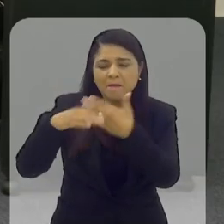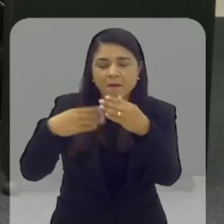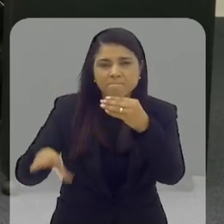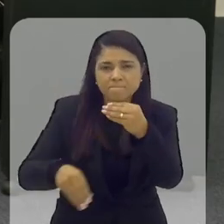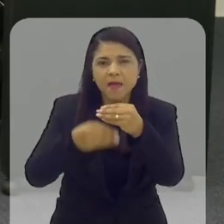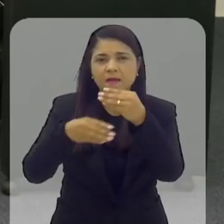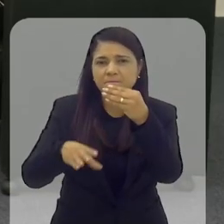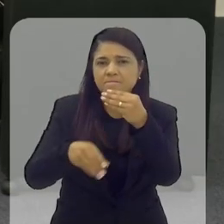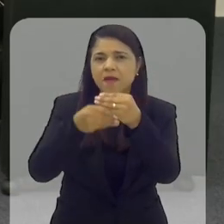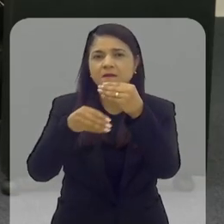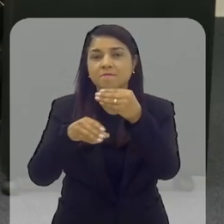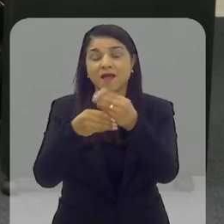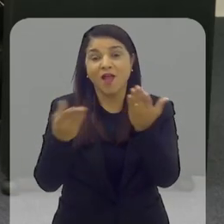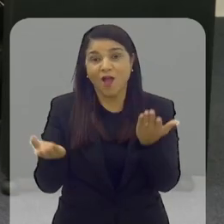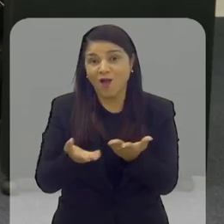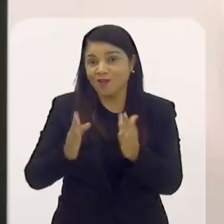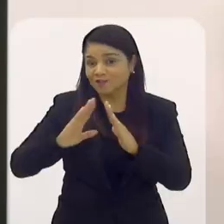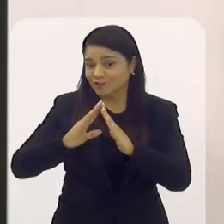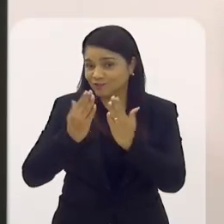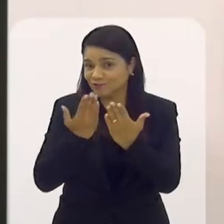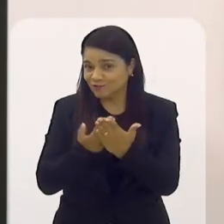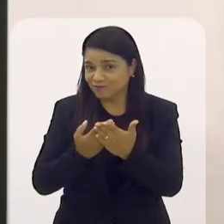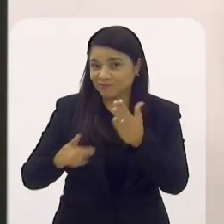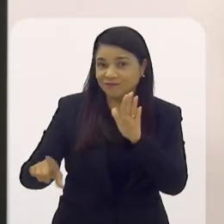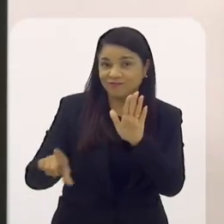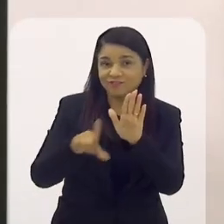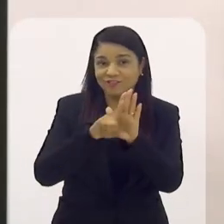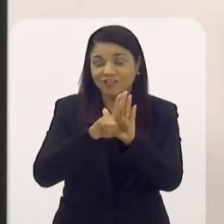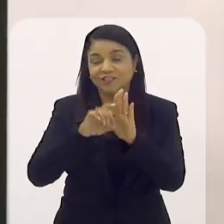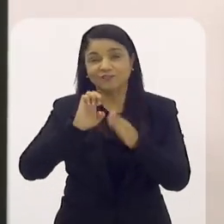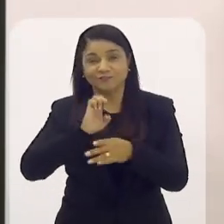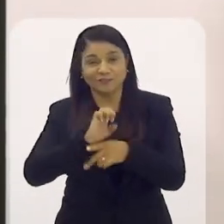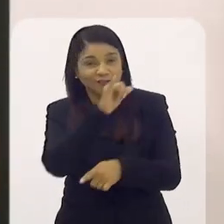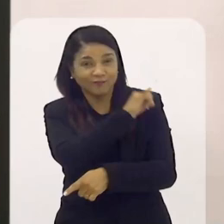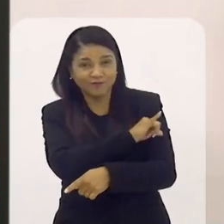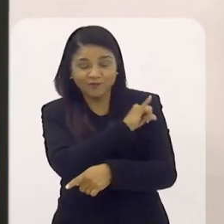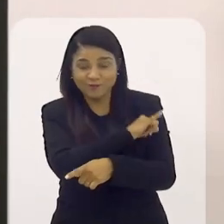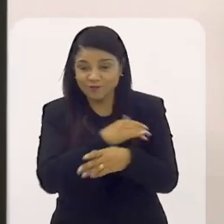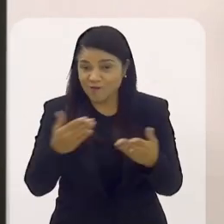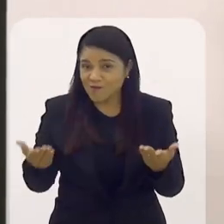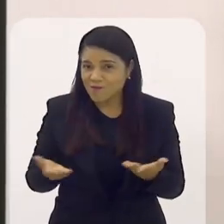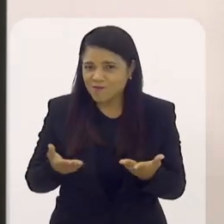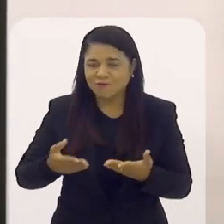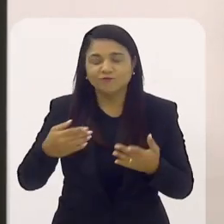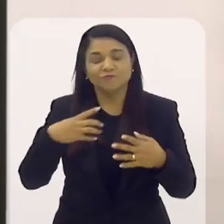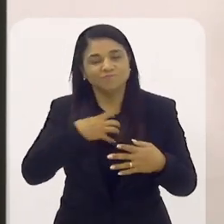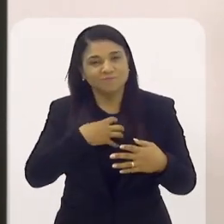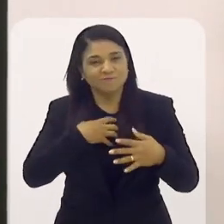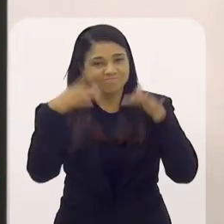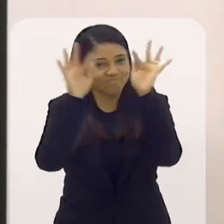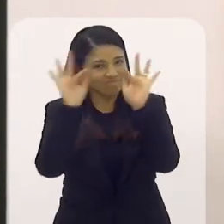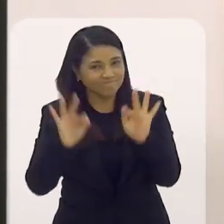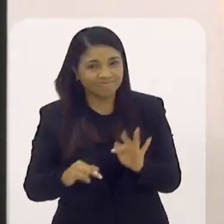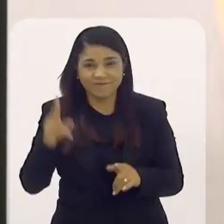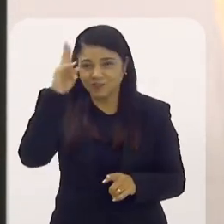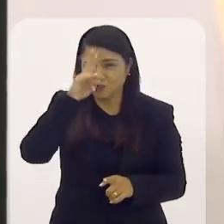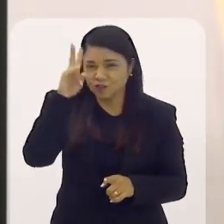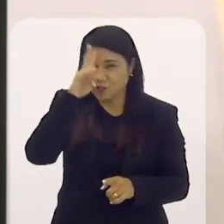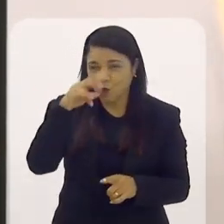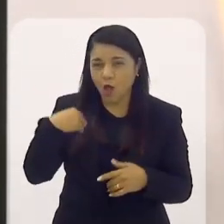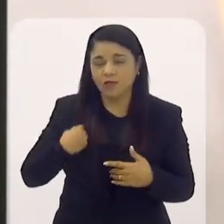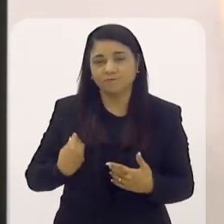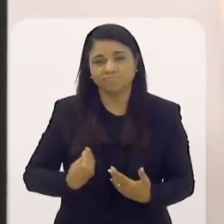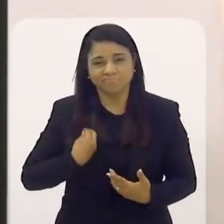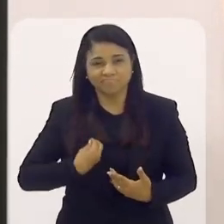podemos ver o que é a Escola do Legislativo do Estado do Rio de Janeiro. E eu sou muito feliz de participar dessa história.